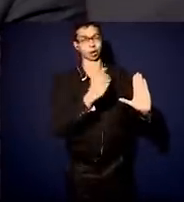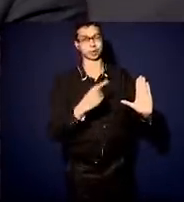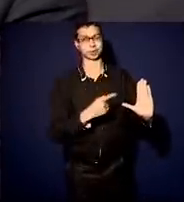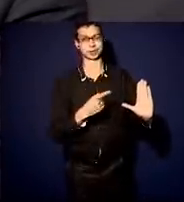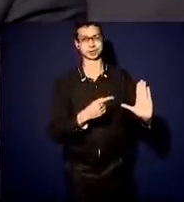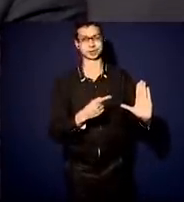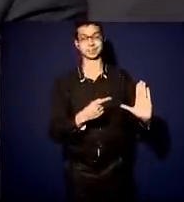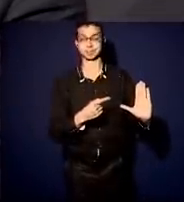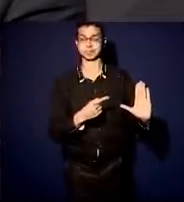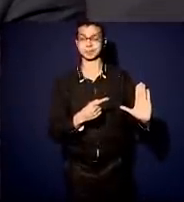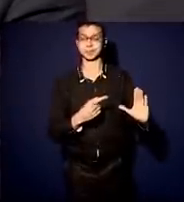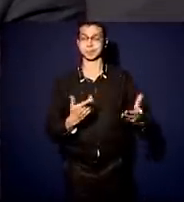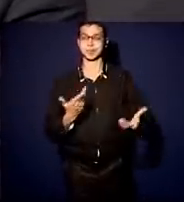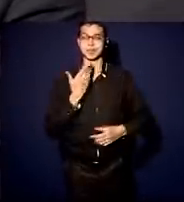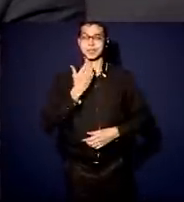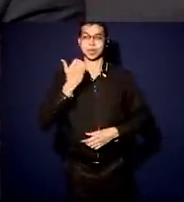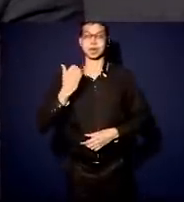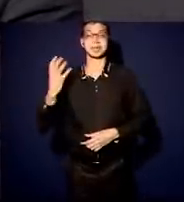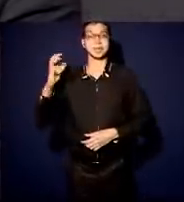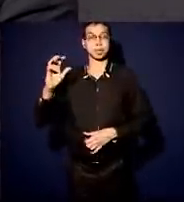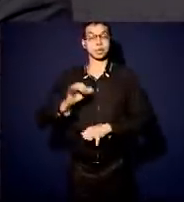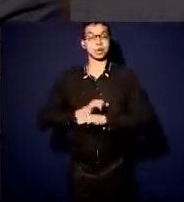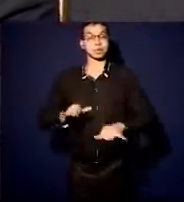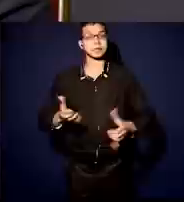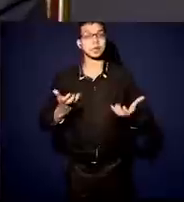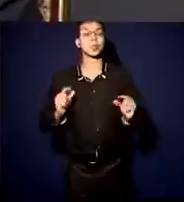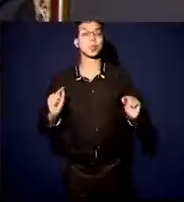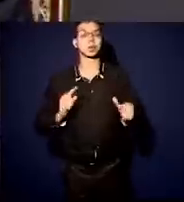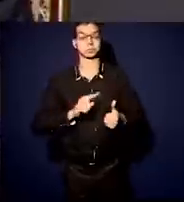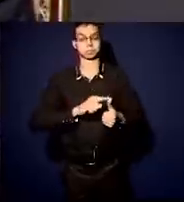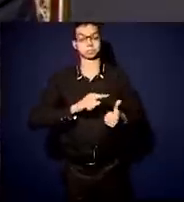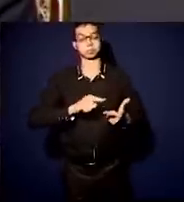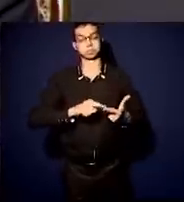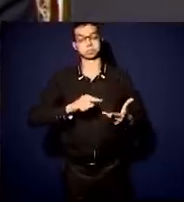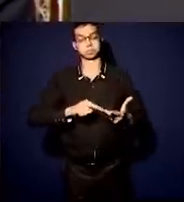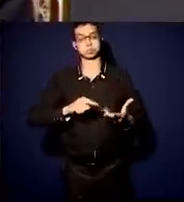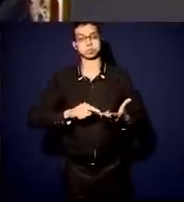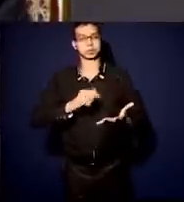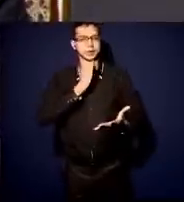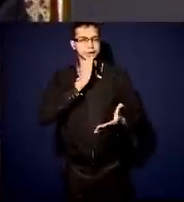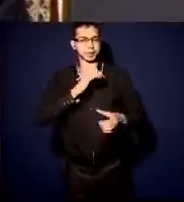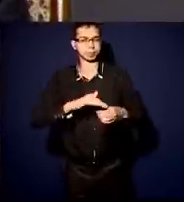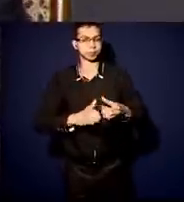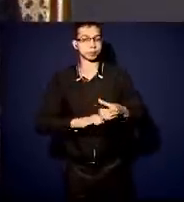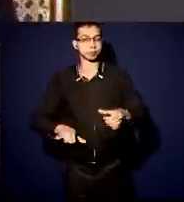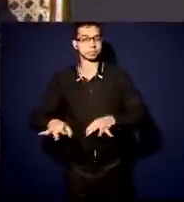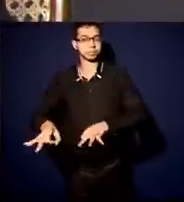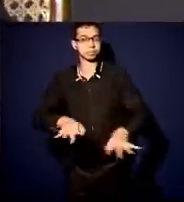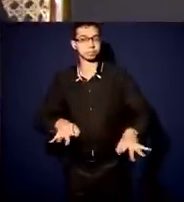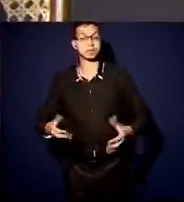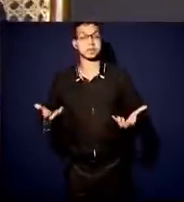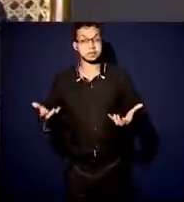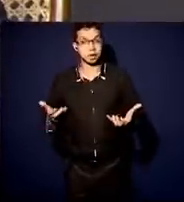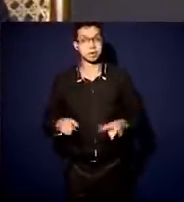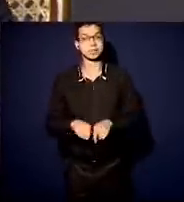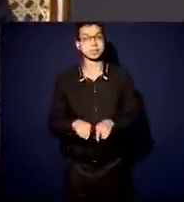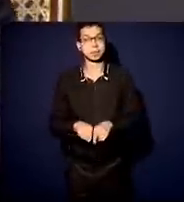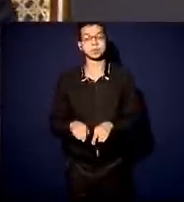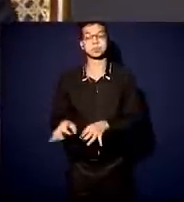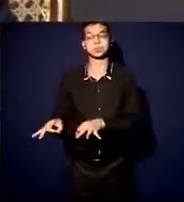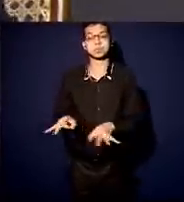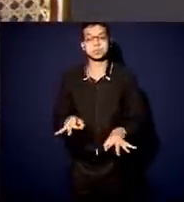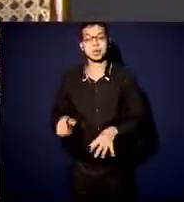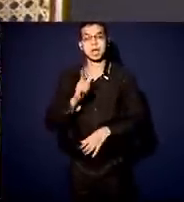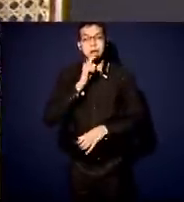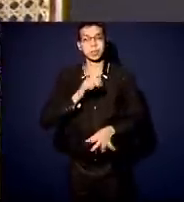a parte da eficiência. Então, é muito melhor o Estado dizer o que ele quer. Olha, eu quero saneamento, eu quero esgoto coletado e tratado, eu quero água